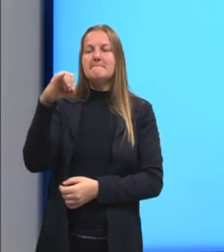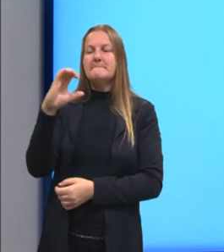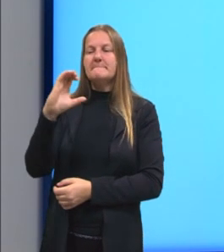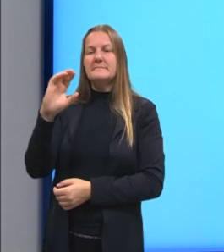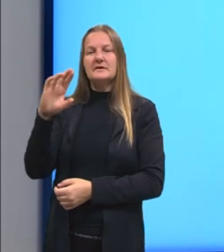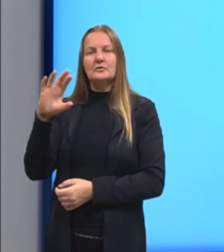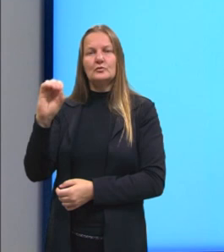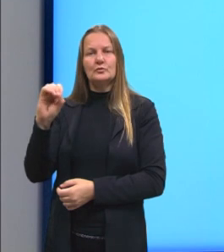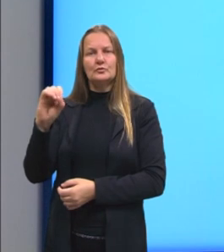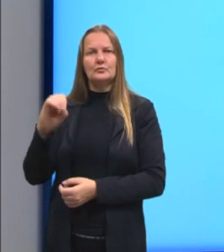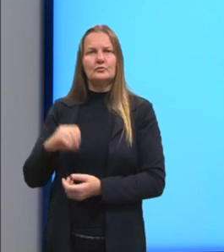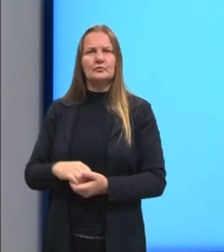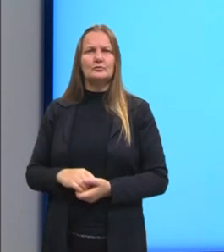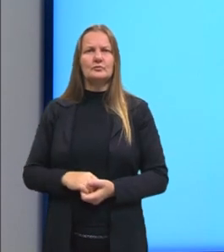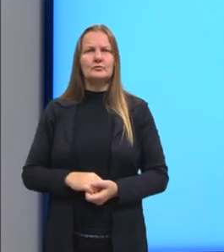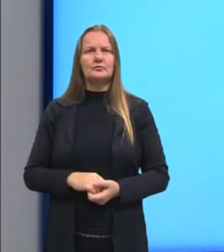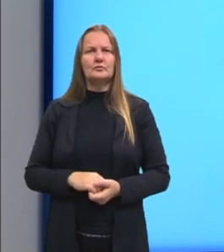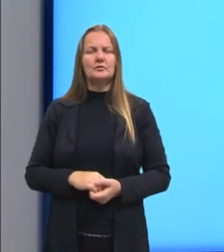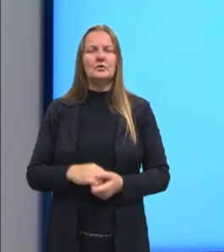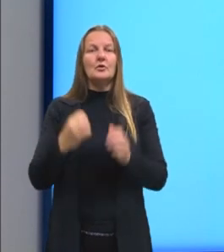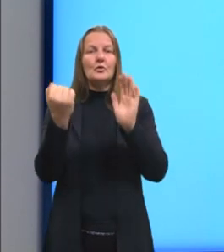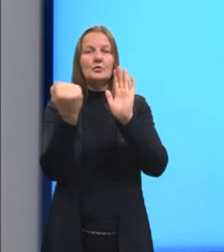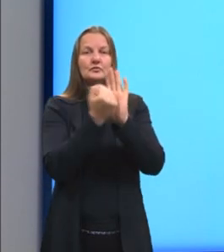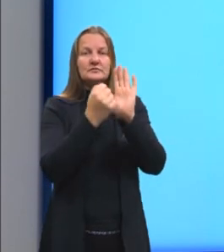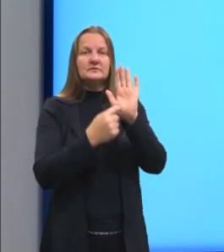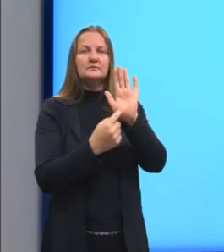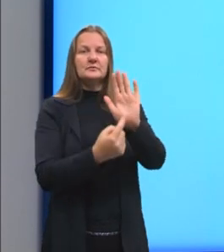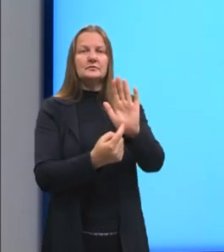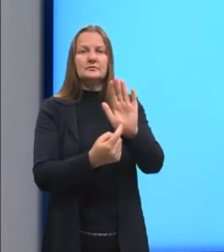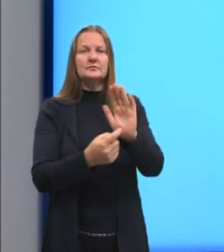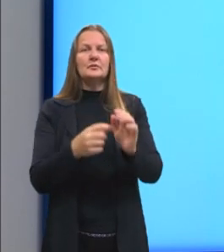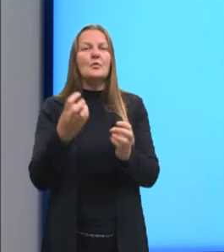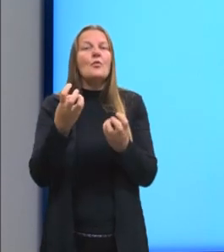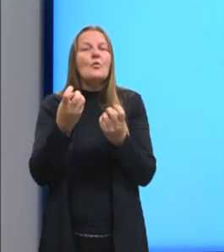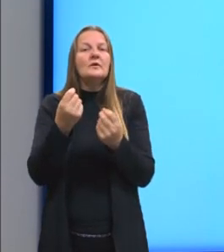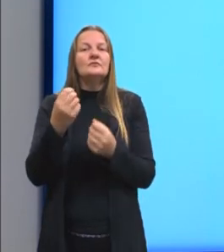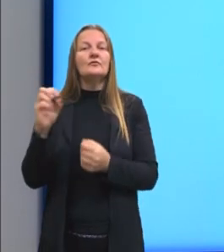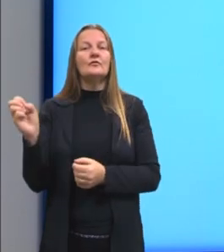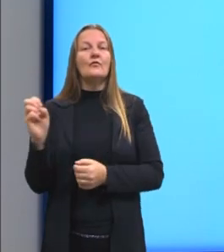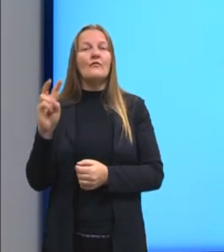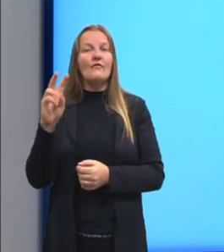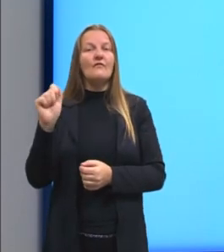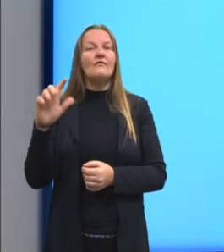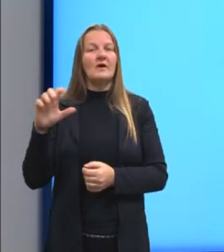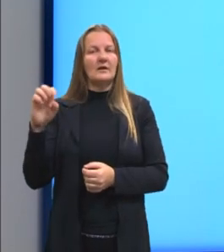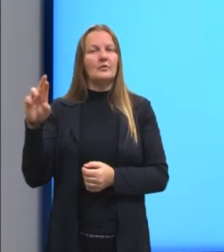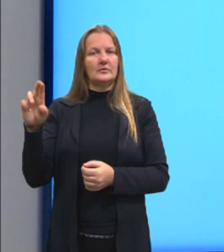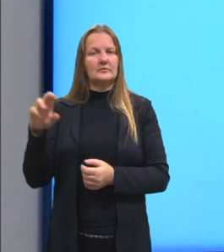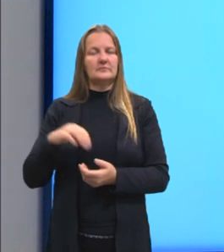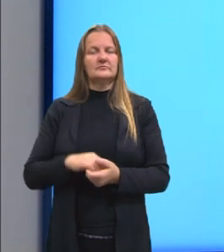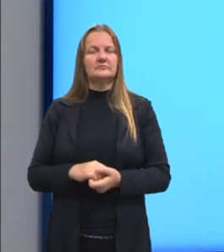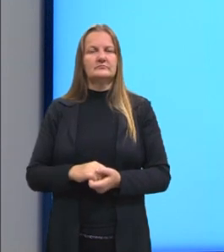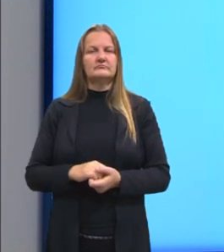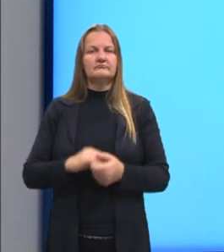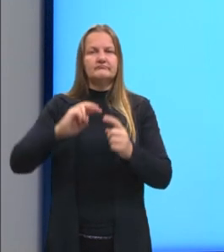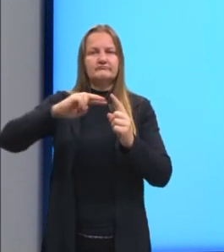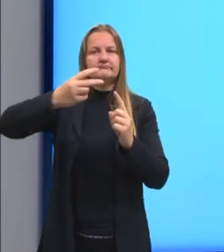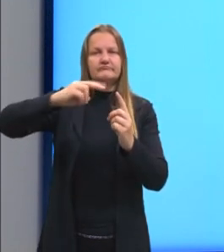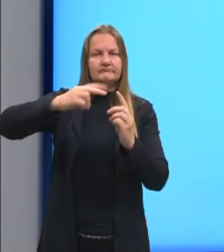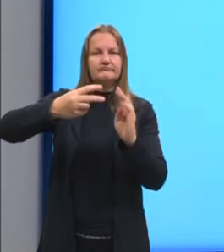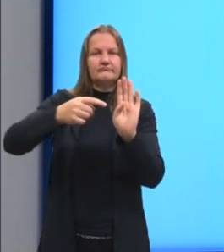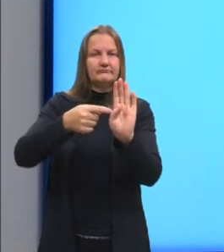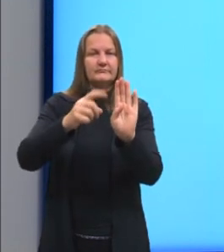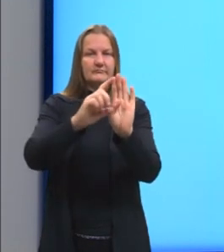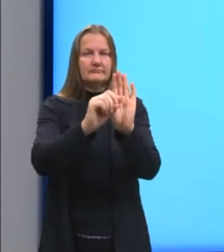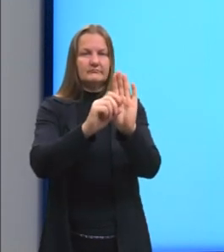ela vai trazer para vocês o símbolo e vai dizer quanto que vale ali em potência de base 10,